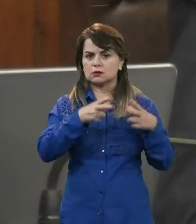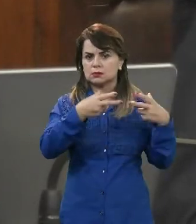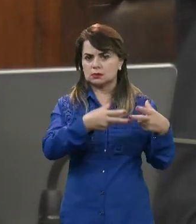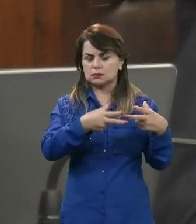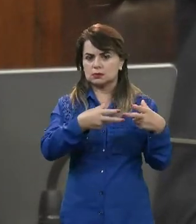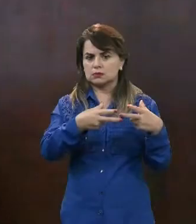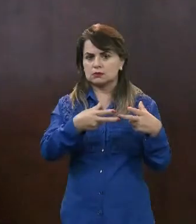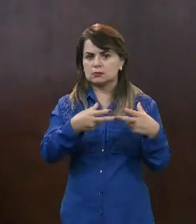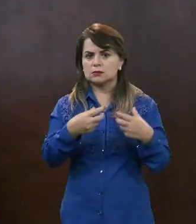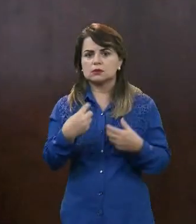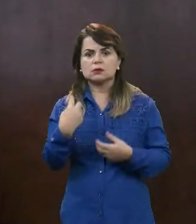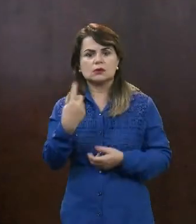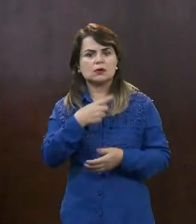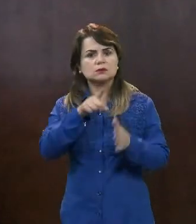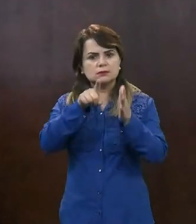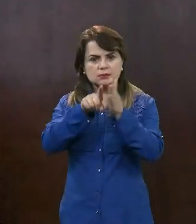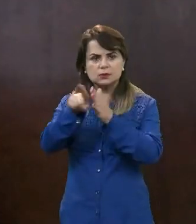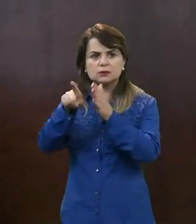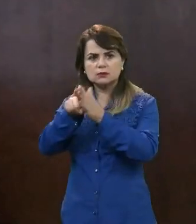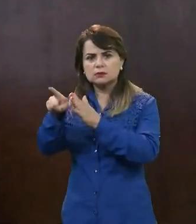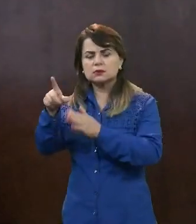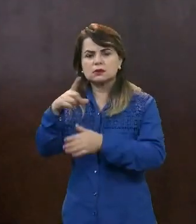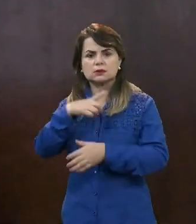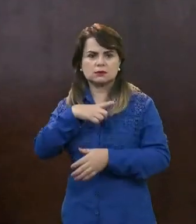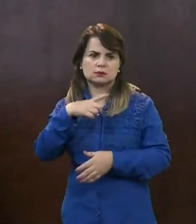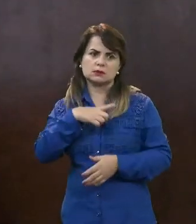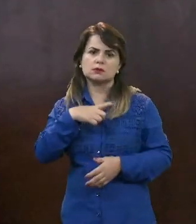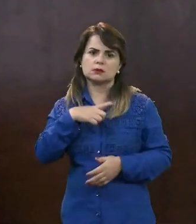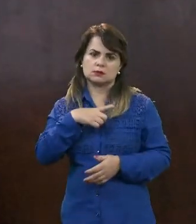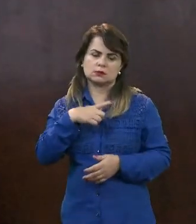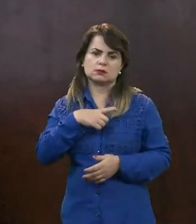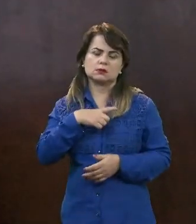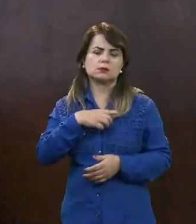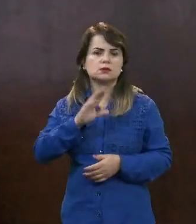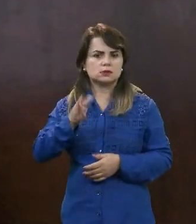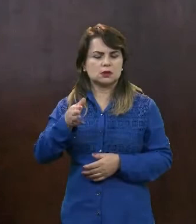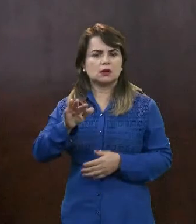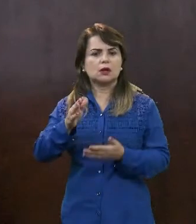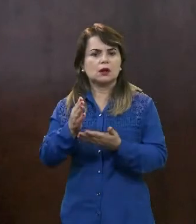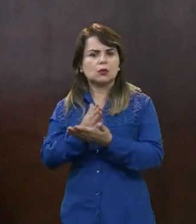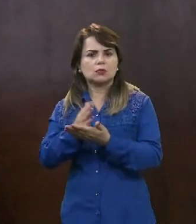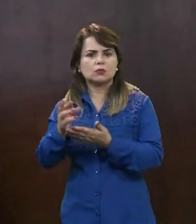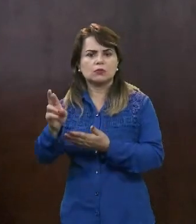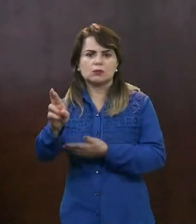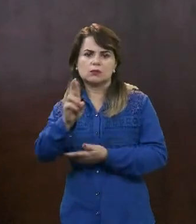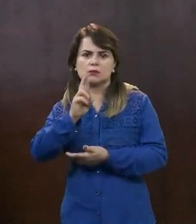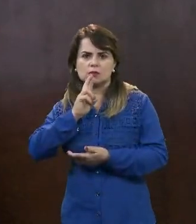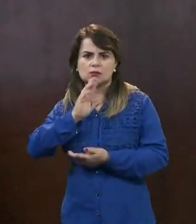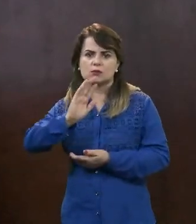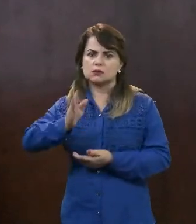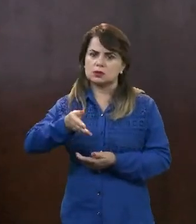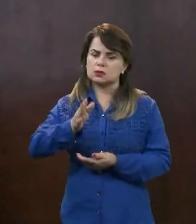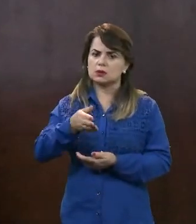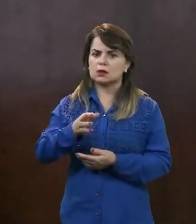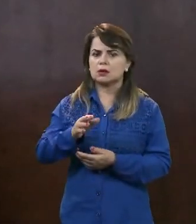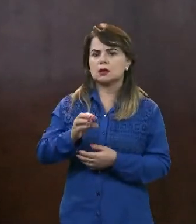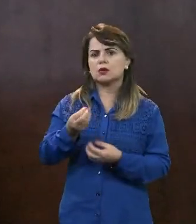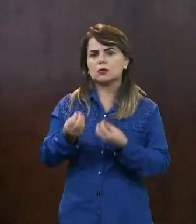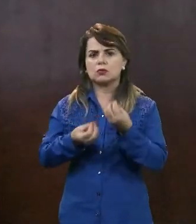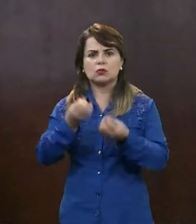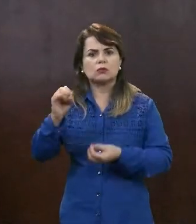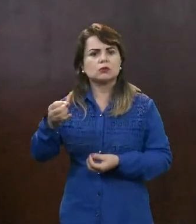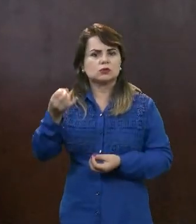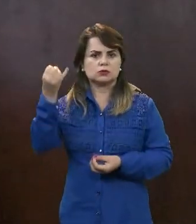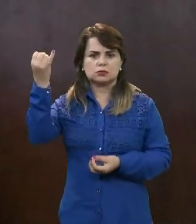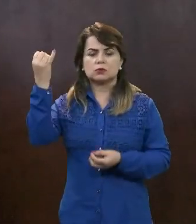algumas perguntas de alguns nossos servidores, algumas delas já foram respondidas, questão de taxa de juros, mas teve uma questão